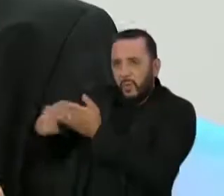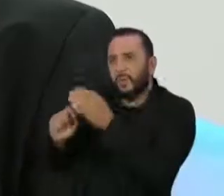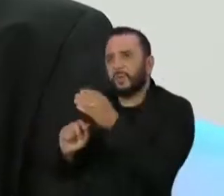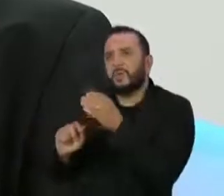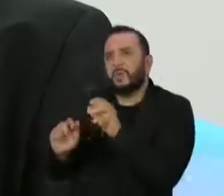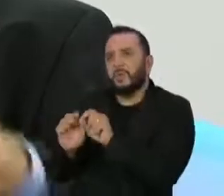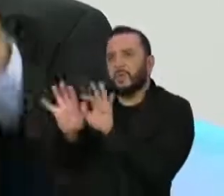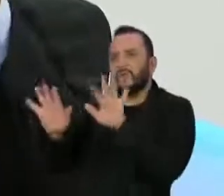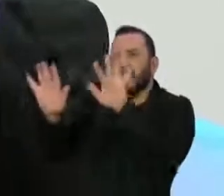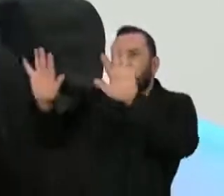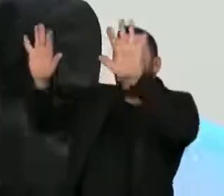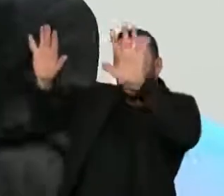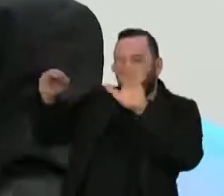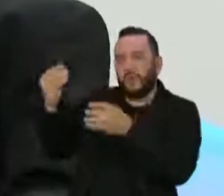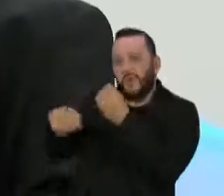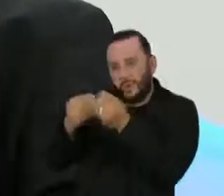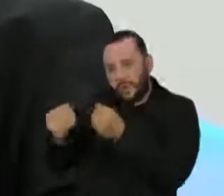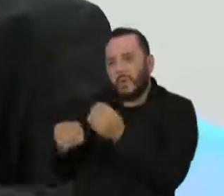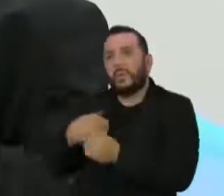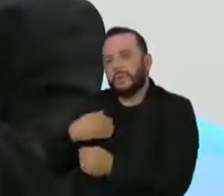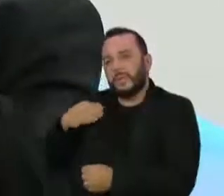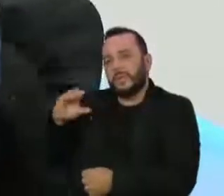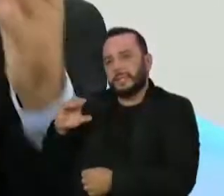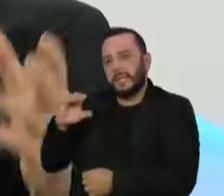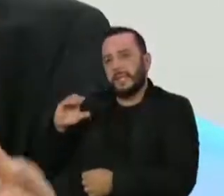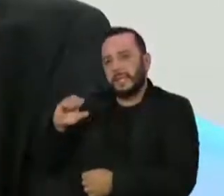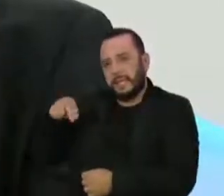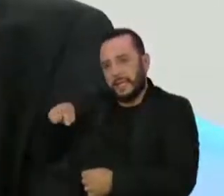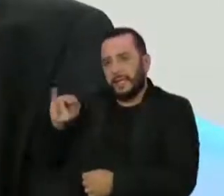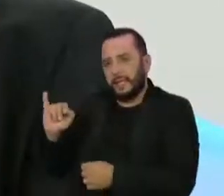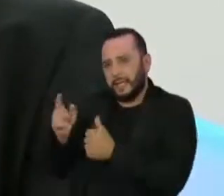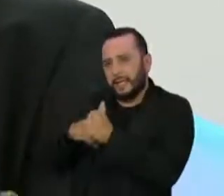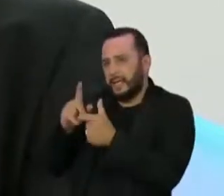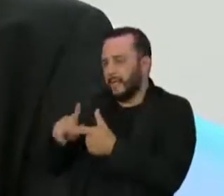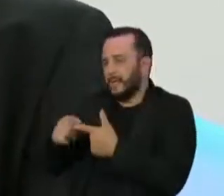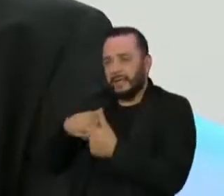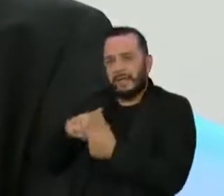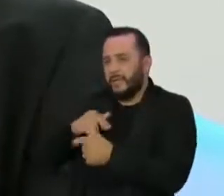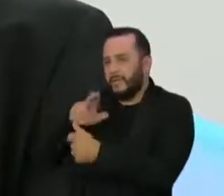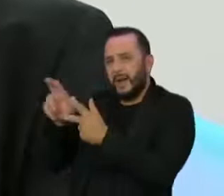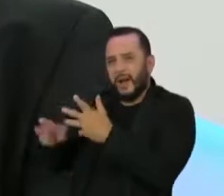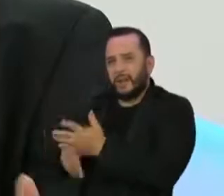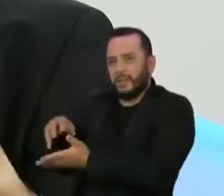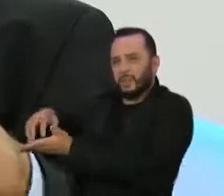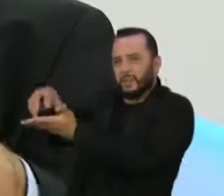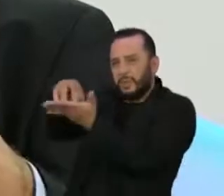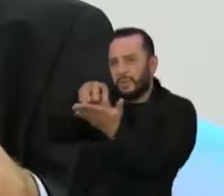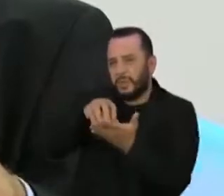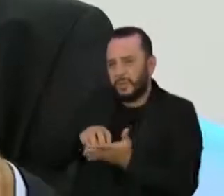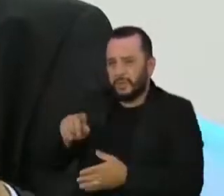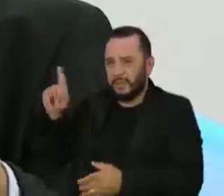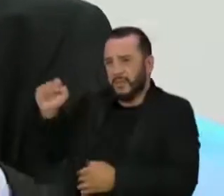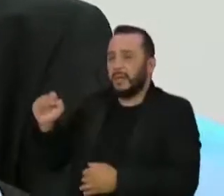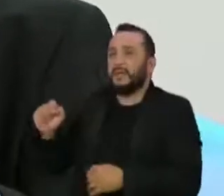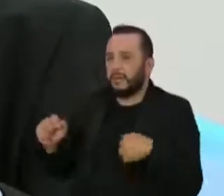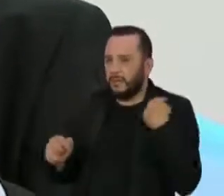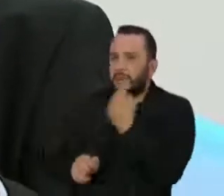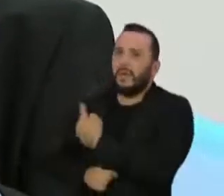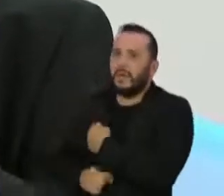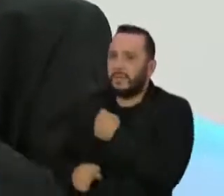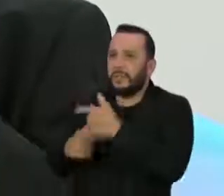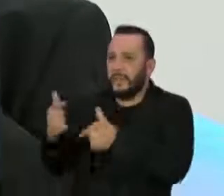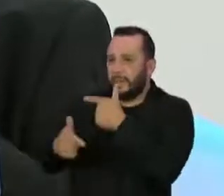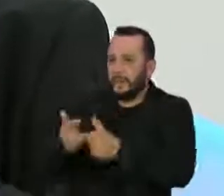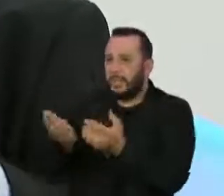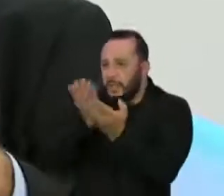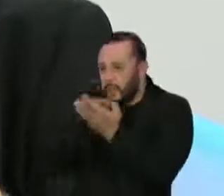pela Amazônia também tem, a CNI também tem, são diversas as entidades que têm. Gente, não era hora da gente estar trabalhando nisso tudo.